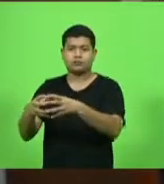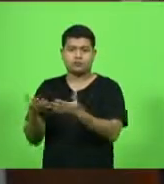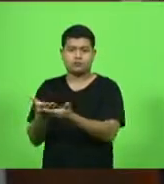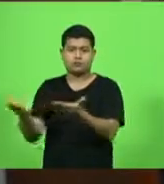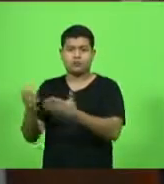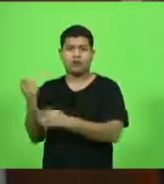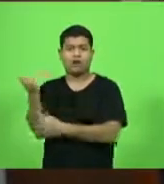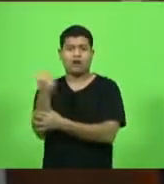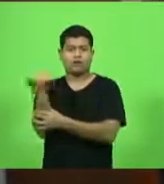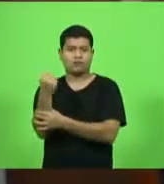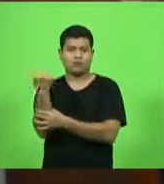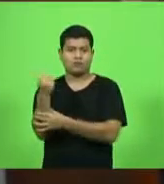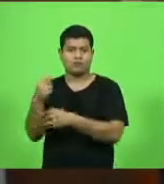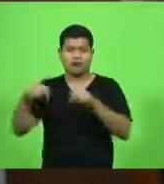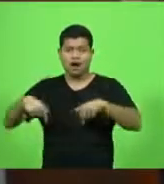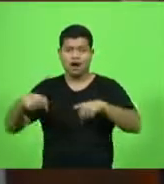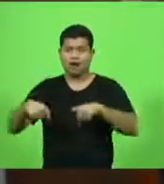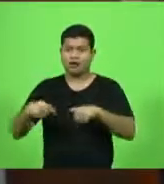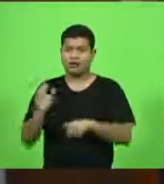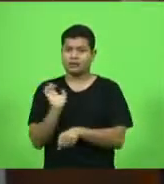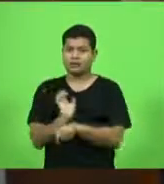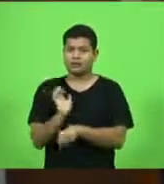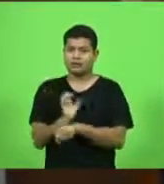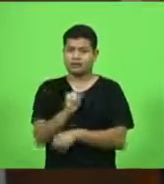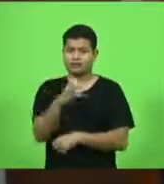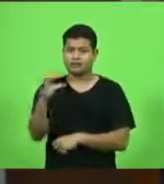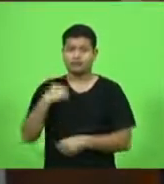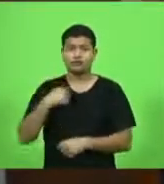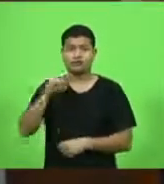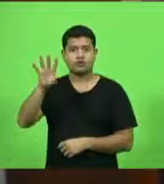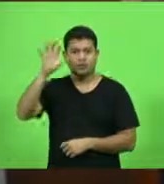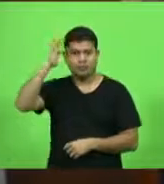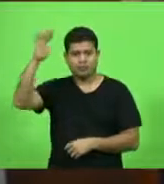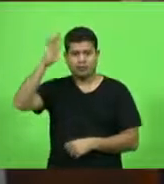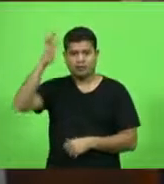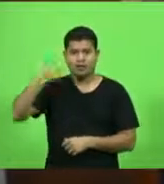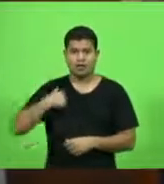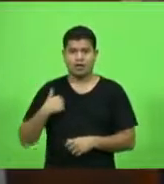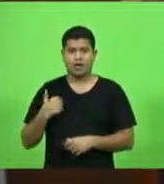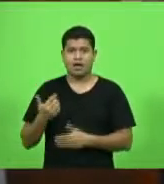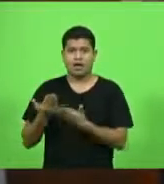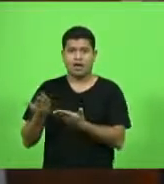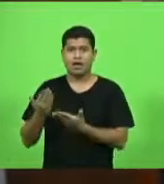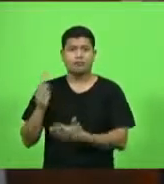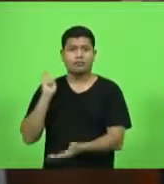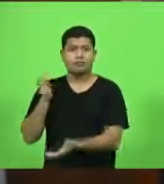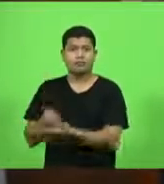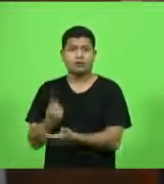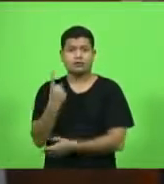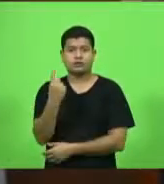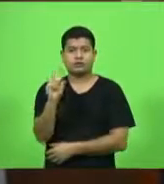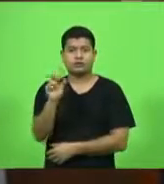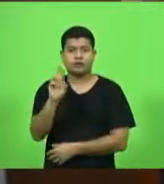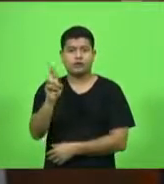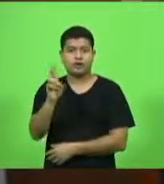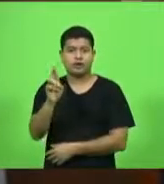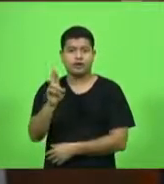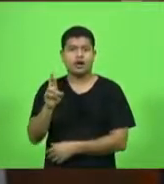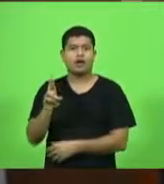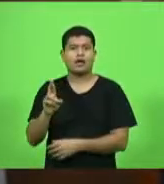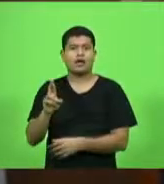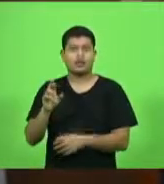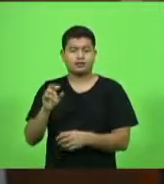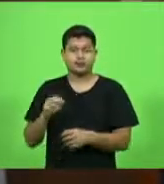aqui no Estado. Para vocês terem uma ideia, são dezoito reais por sessão que eles pagam e muitas dessas